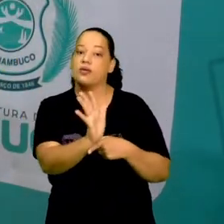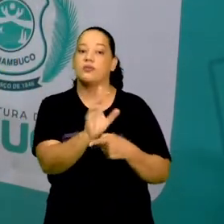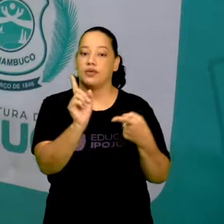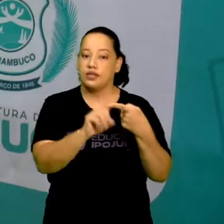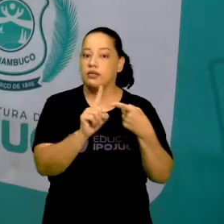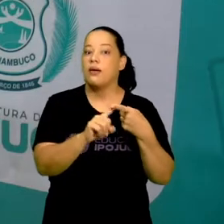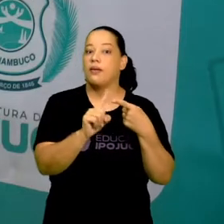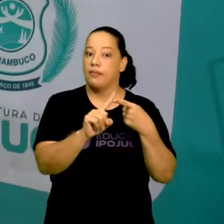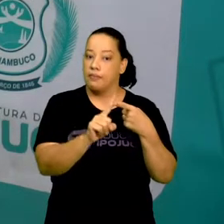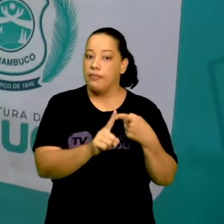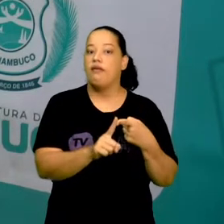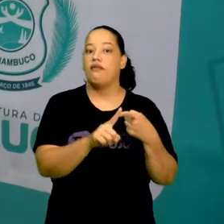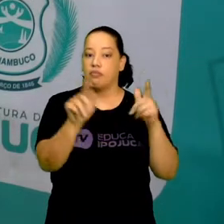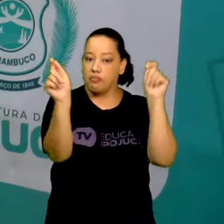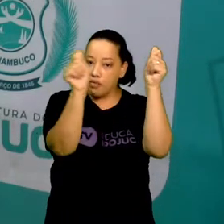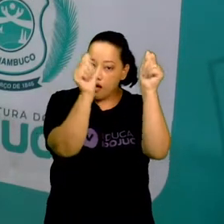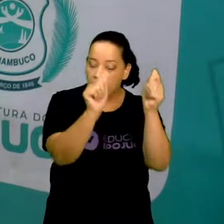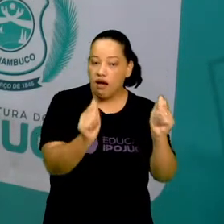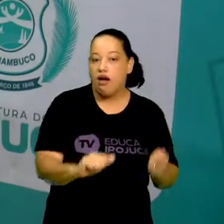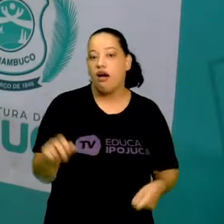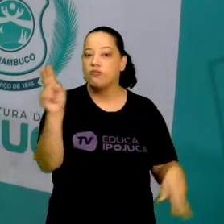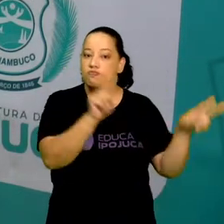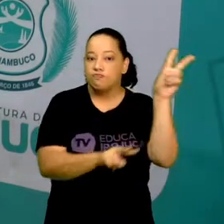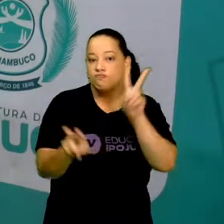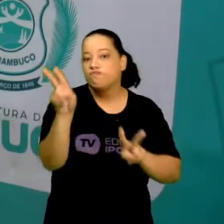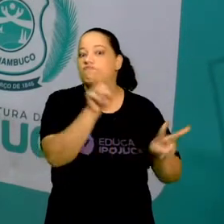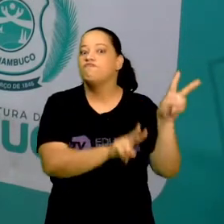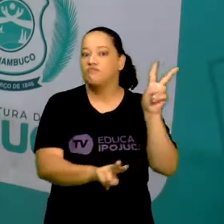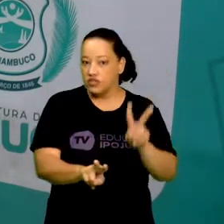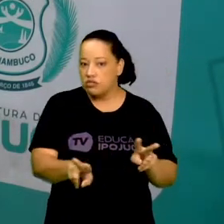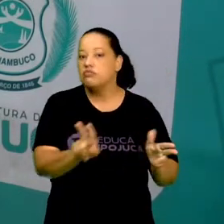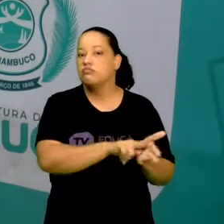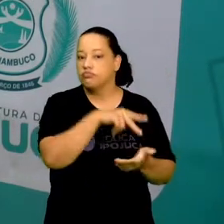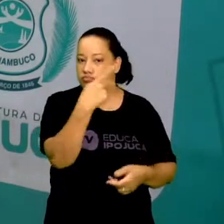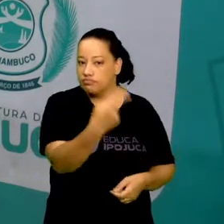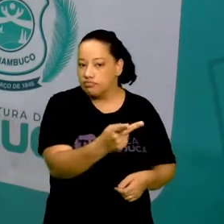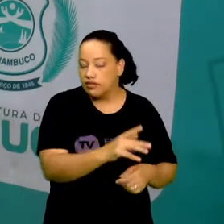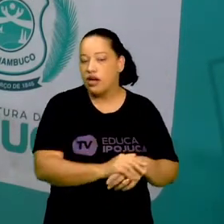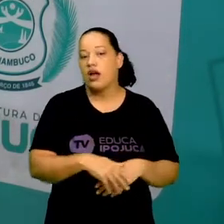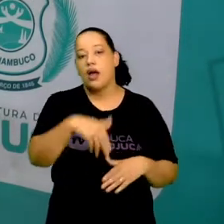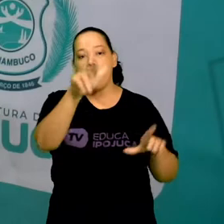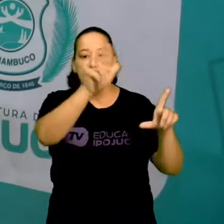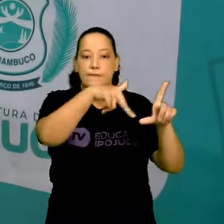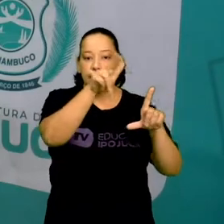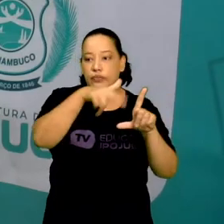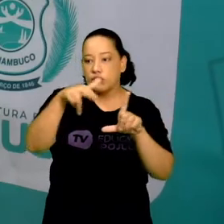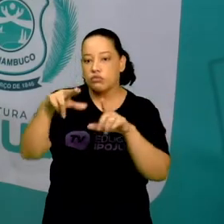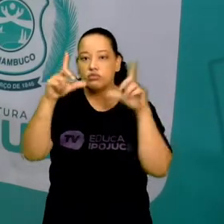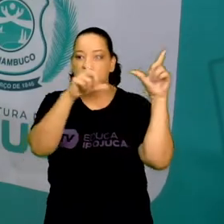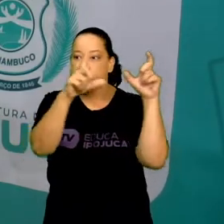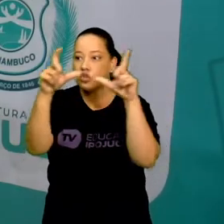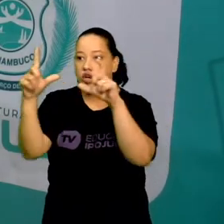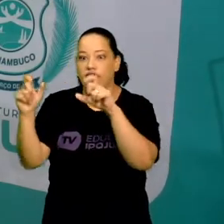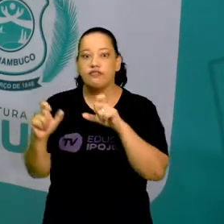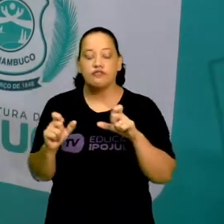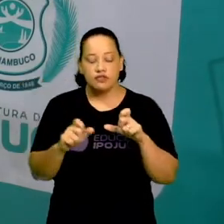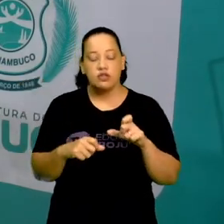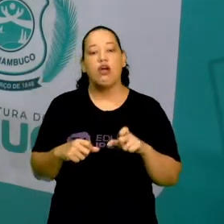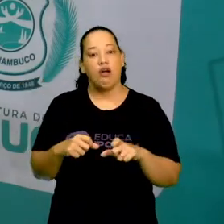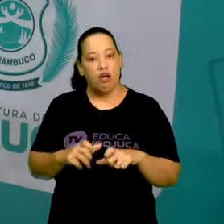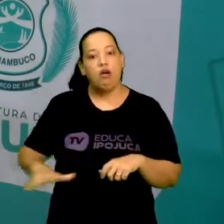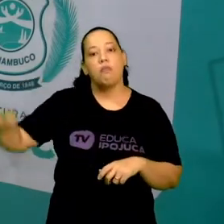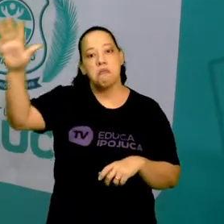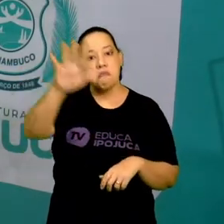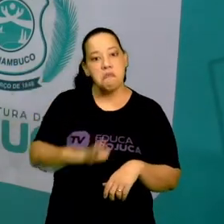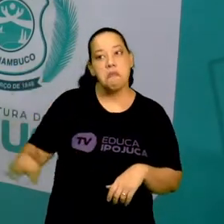também é uma arte visual muito rica. Cinema, fotografia, na pintura. Então, o Brasil tem tudo isso,